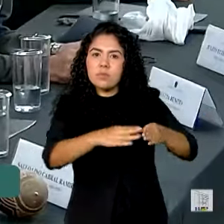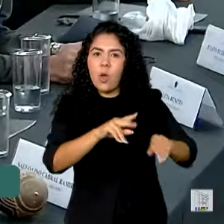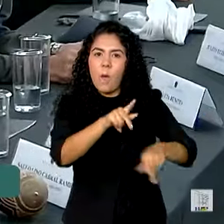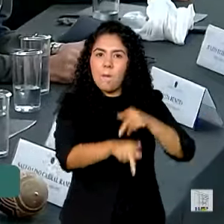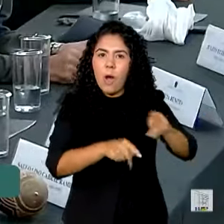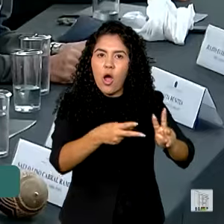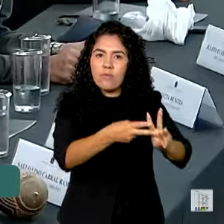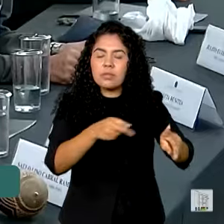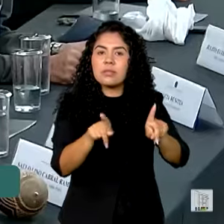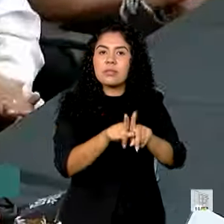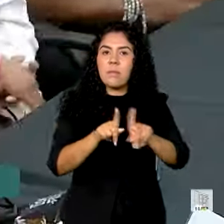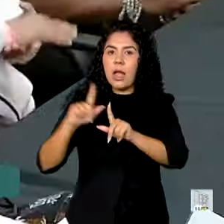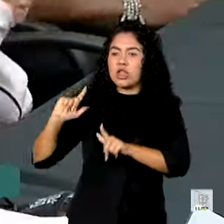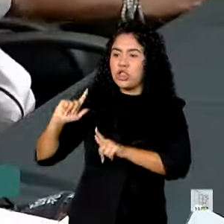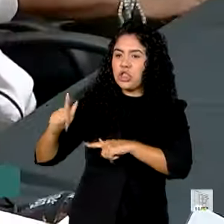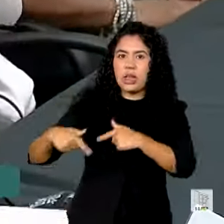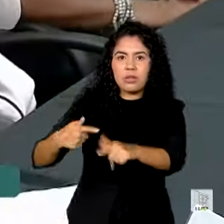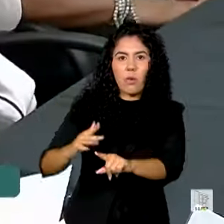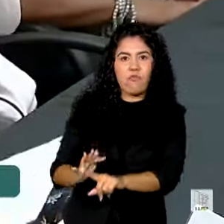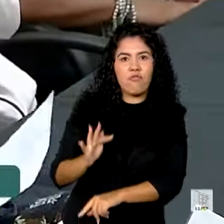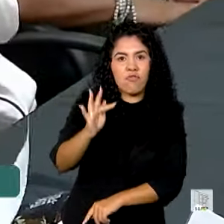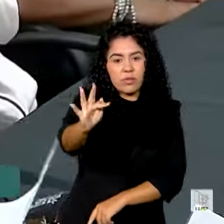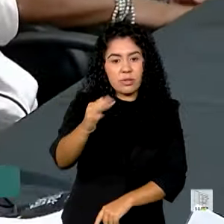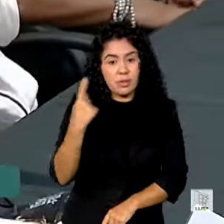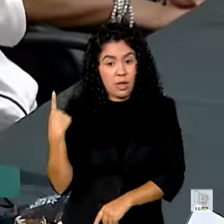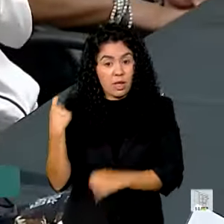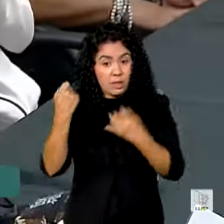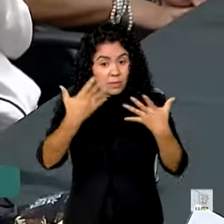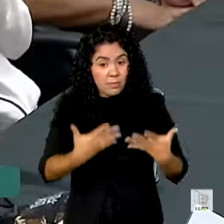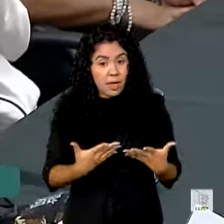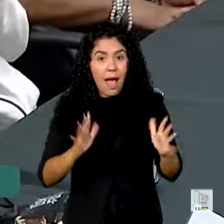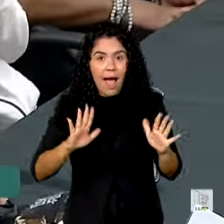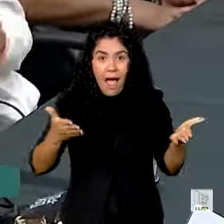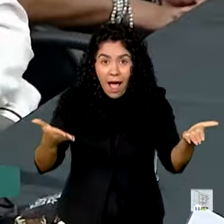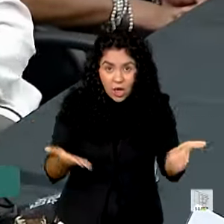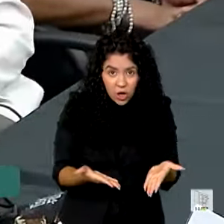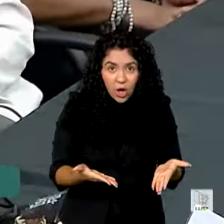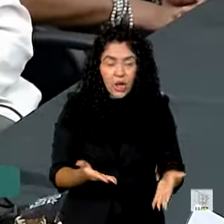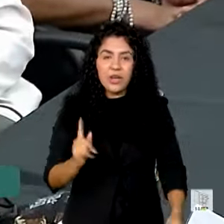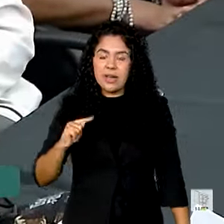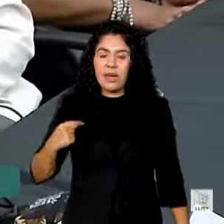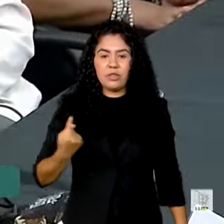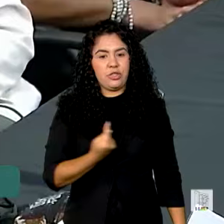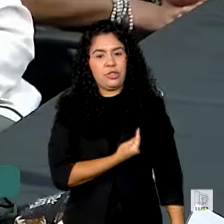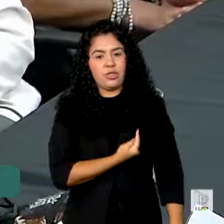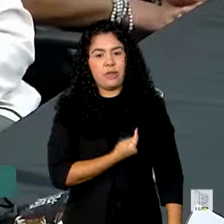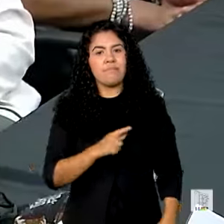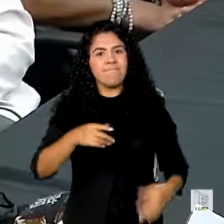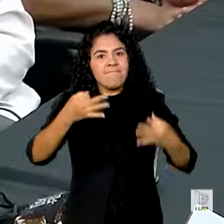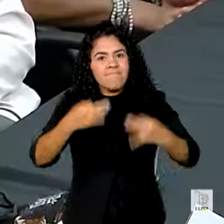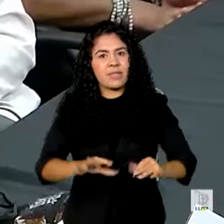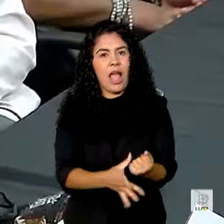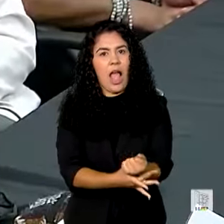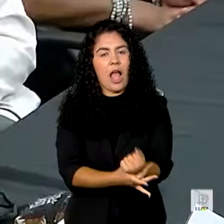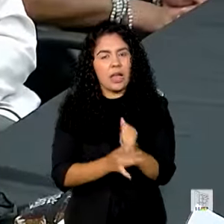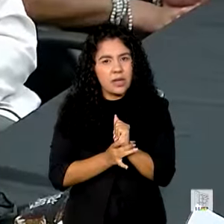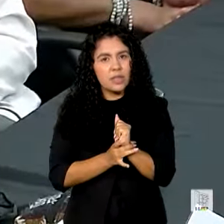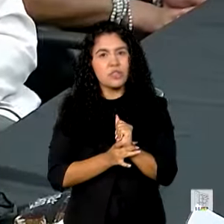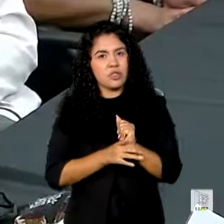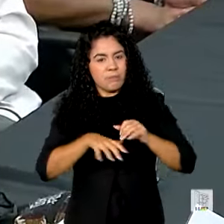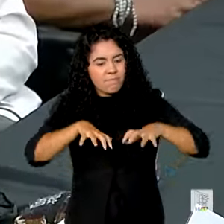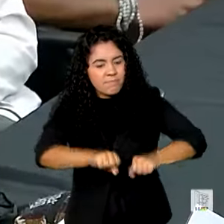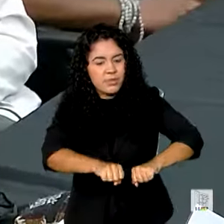gerações futuras. Agora a gente tem a nossa garantia do nosso